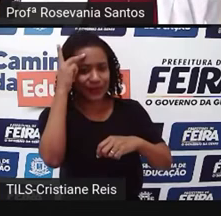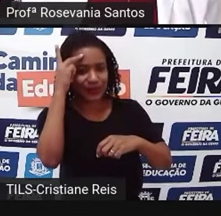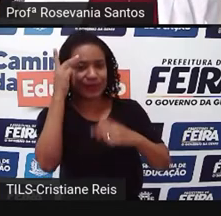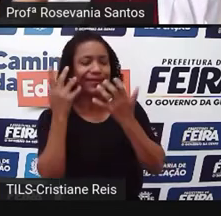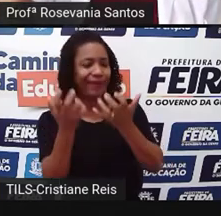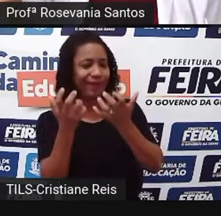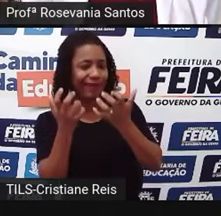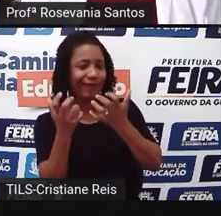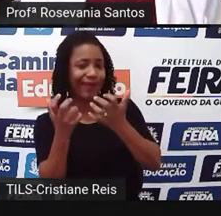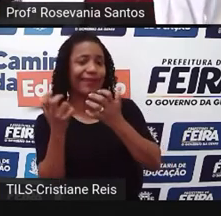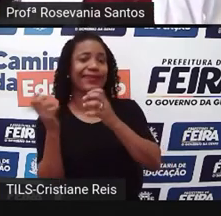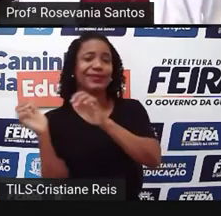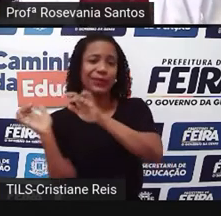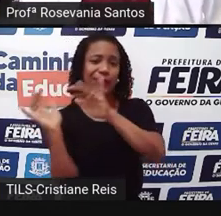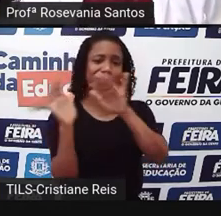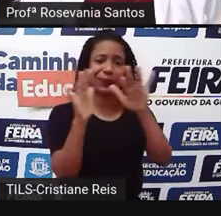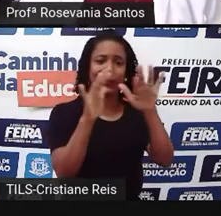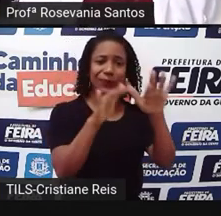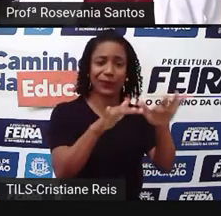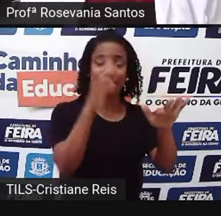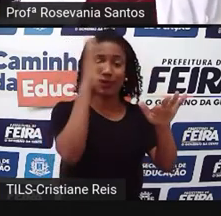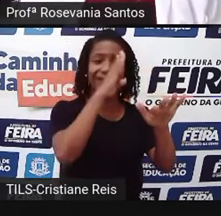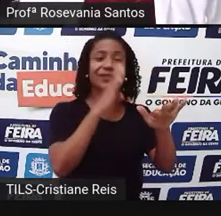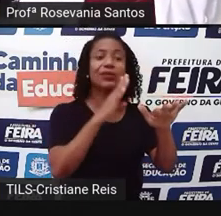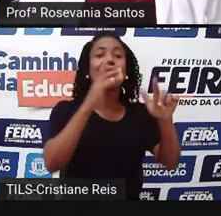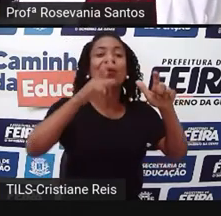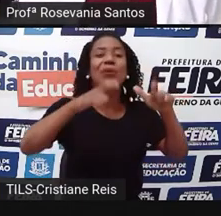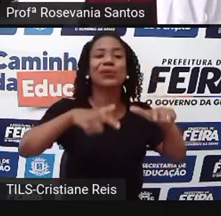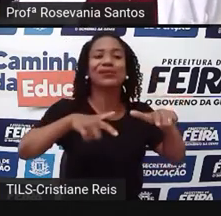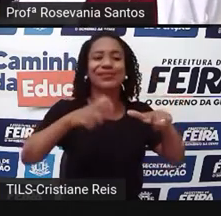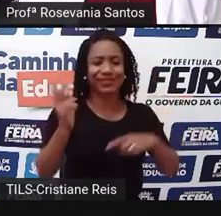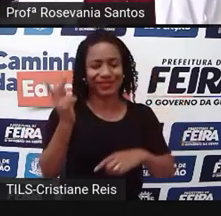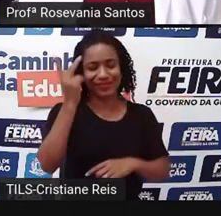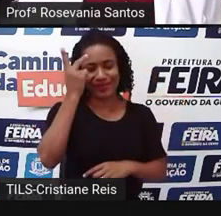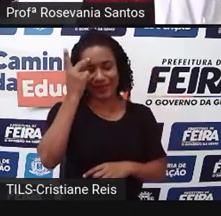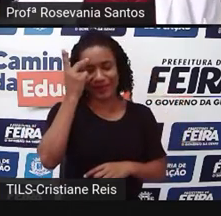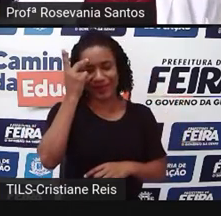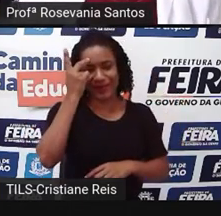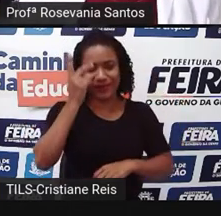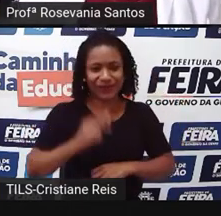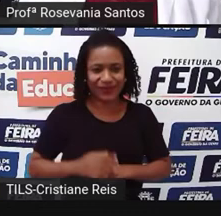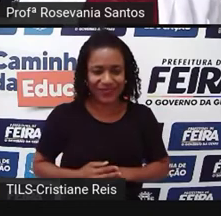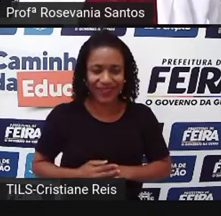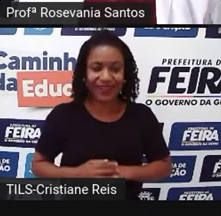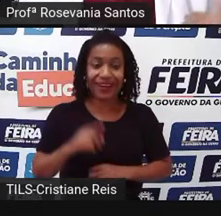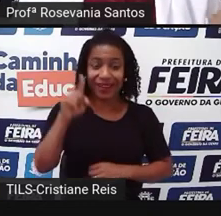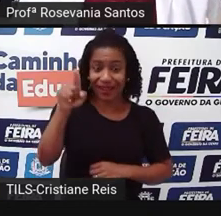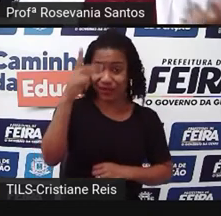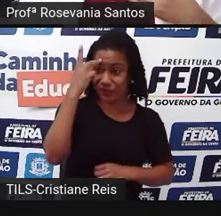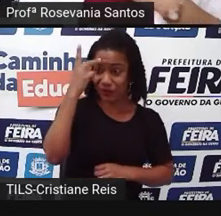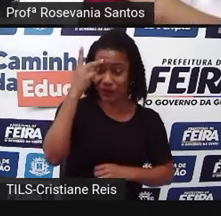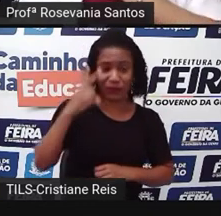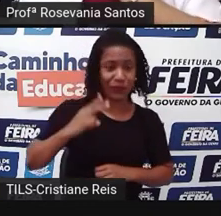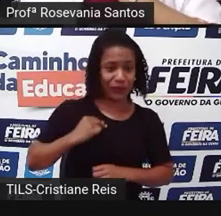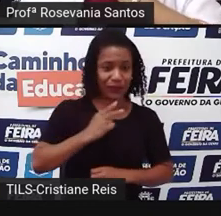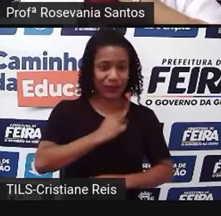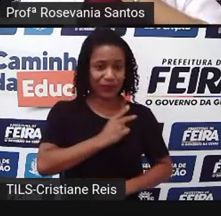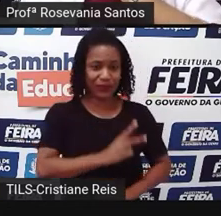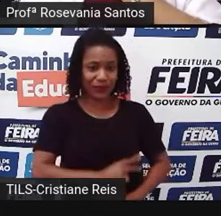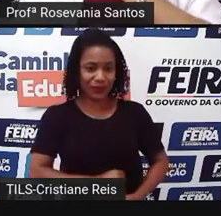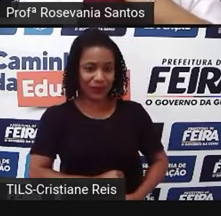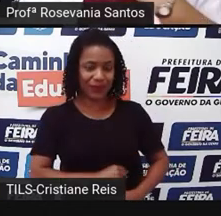específicos de alguns cantos do mundo. Você vai encontrar muitos chineses, vai encontrar muitos